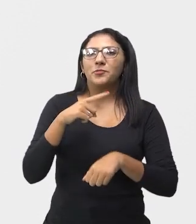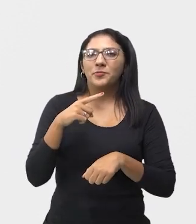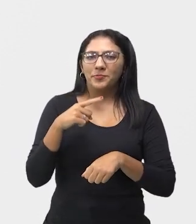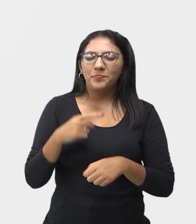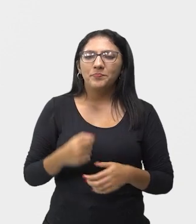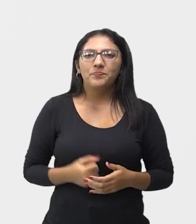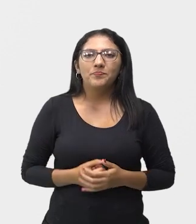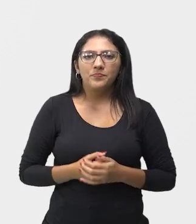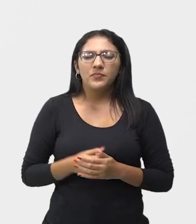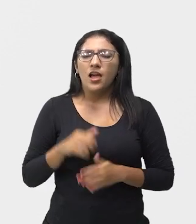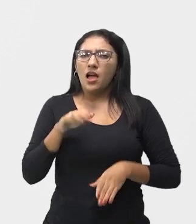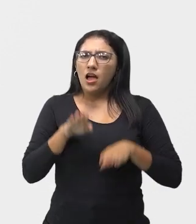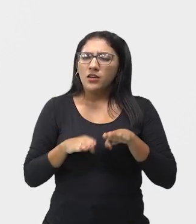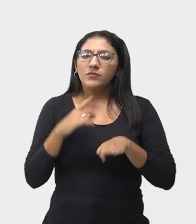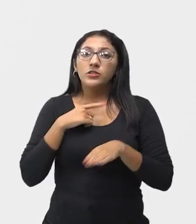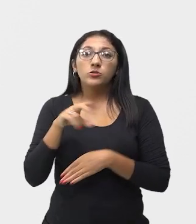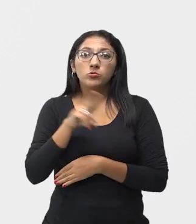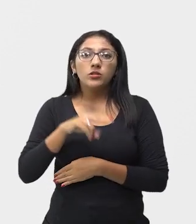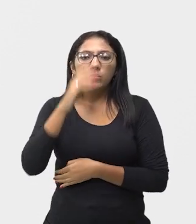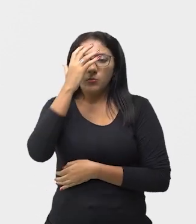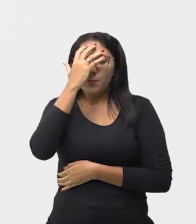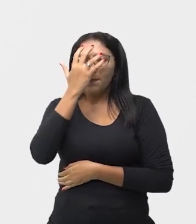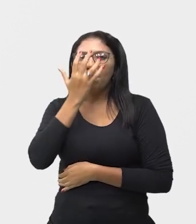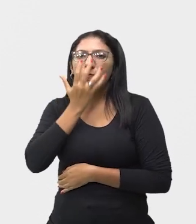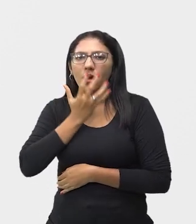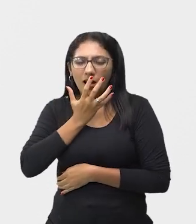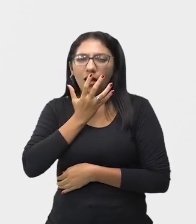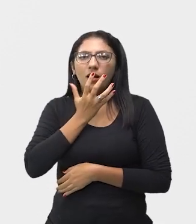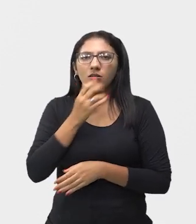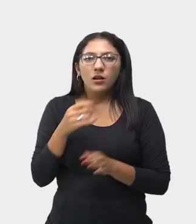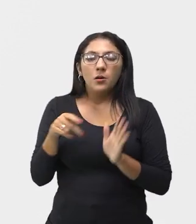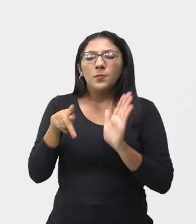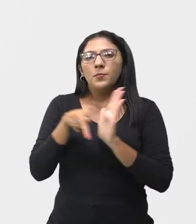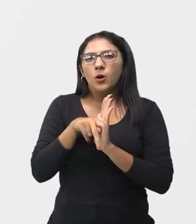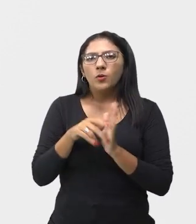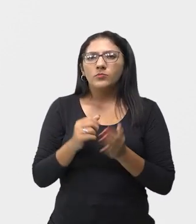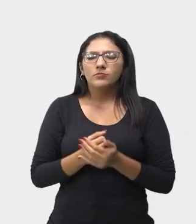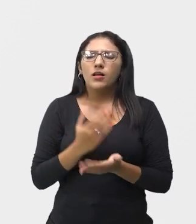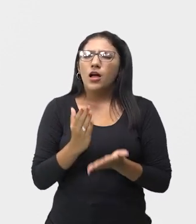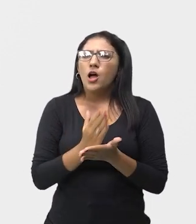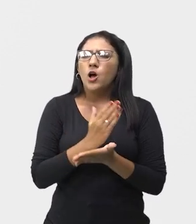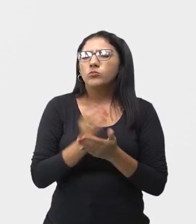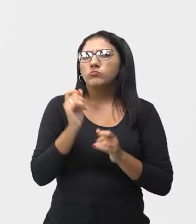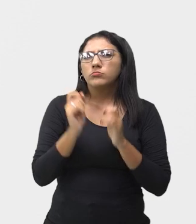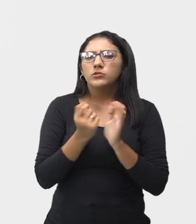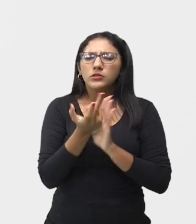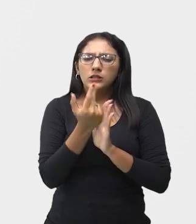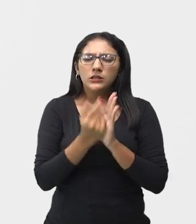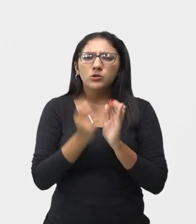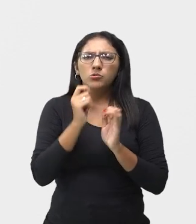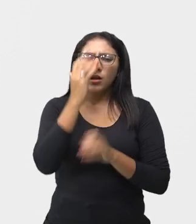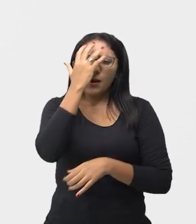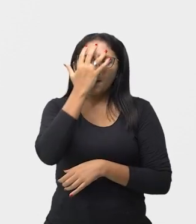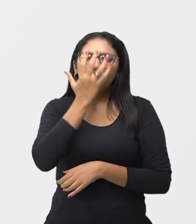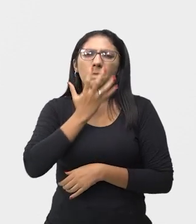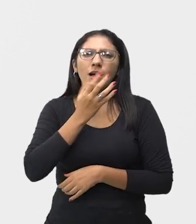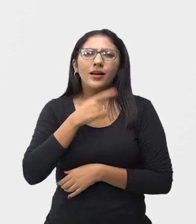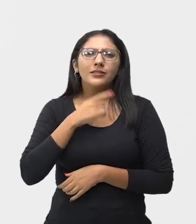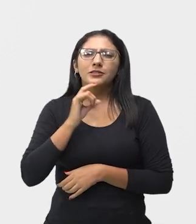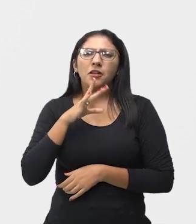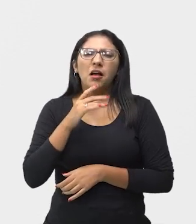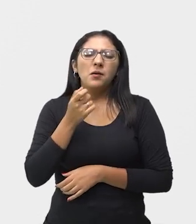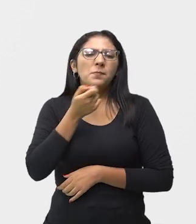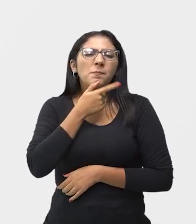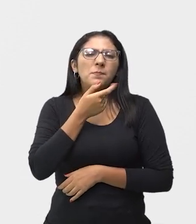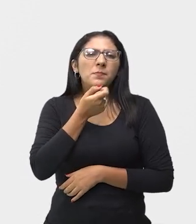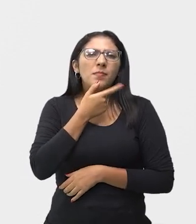Geralmente, eles usavam máscara com caricaturas. Geralmente, eles imitavam. Era mais uma